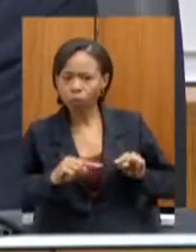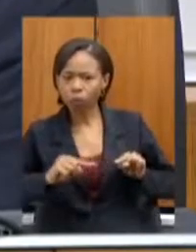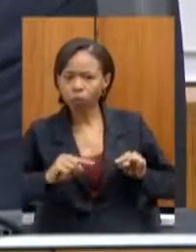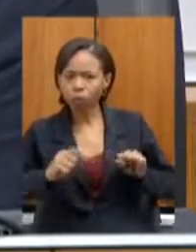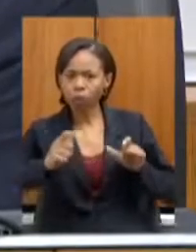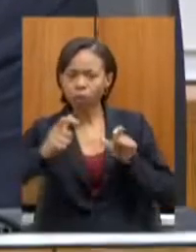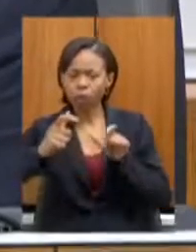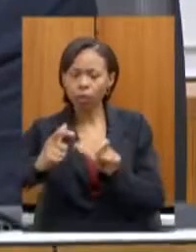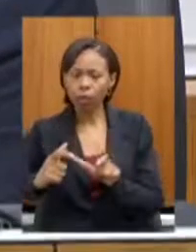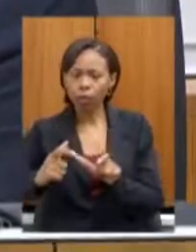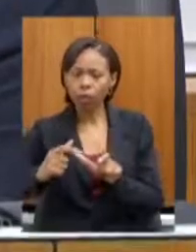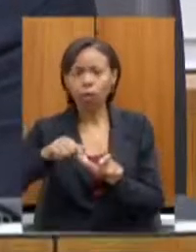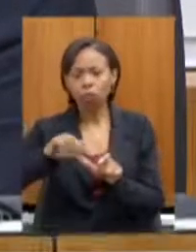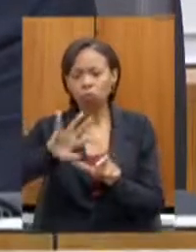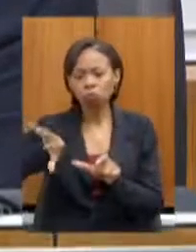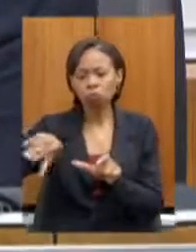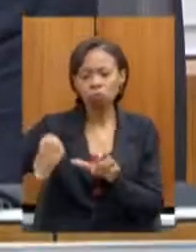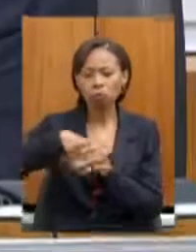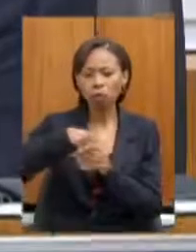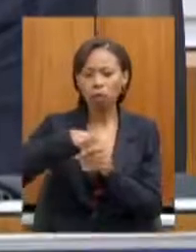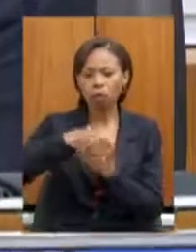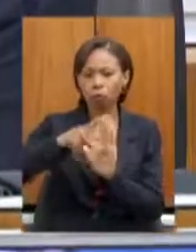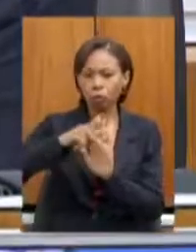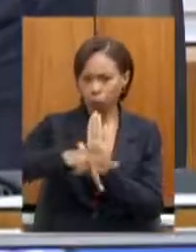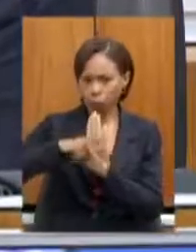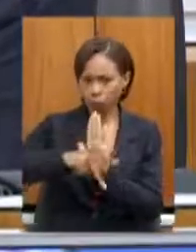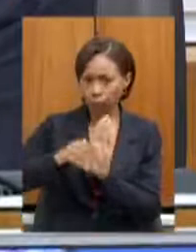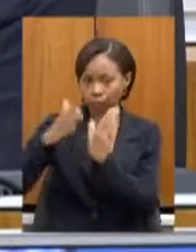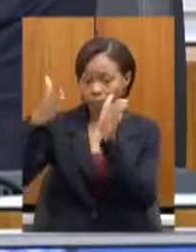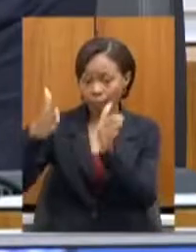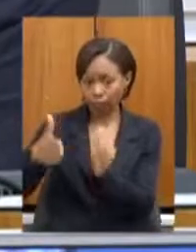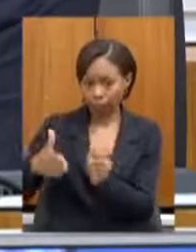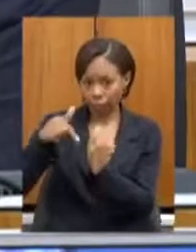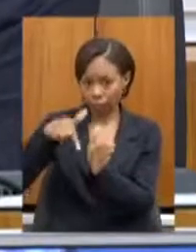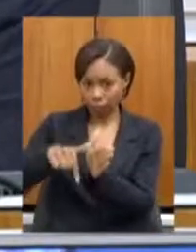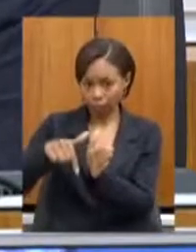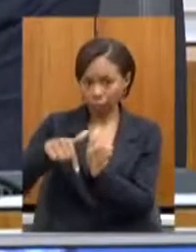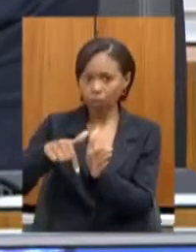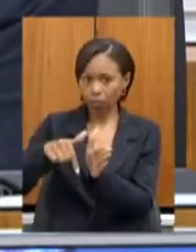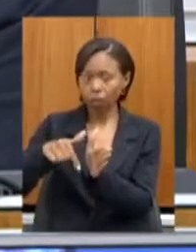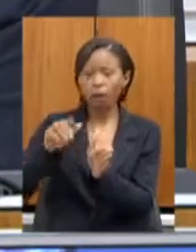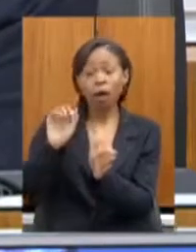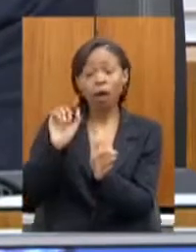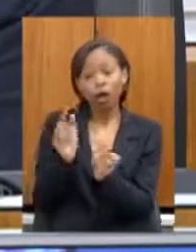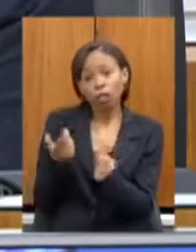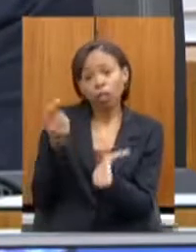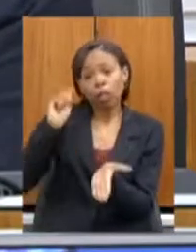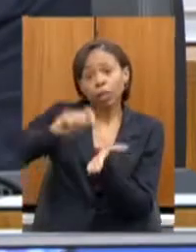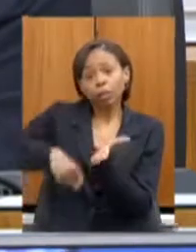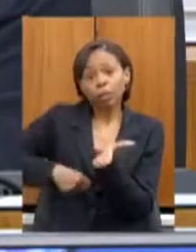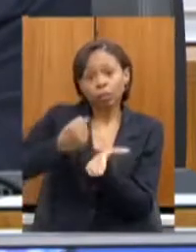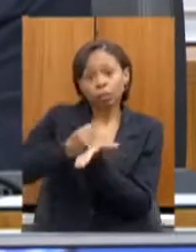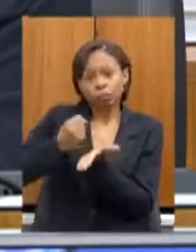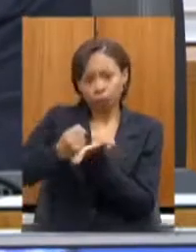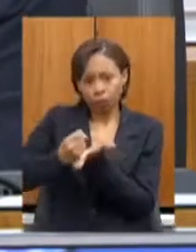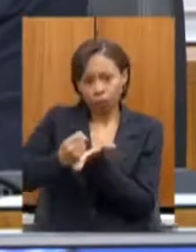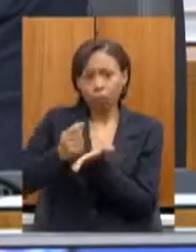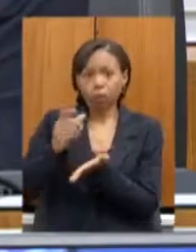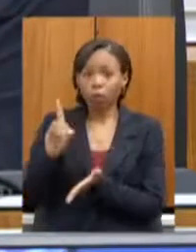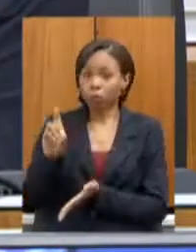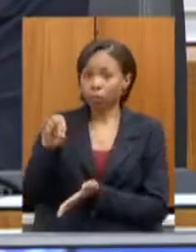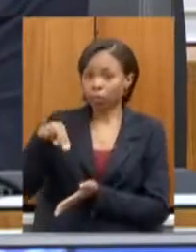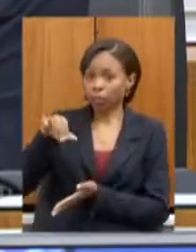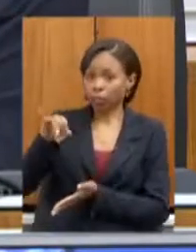informamos o DENIT e assinamos um contrato em que o DENIT passa essa rodovia, mas quando que a gente assume? No